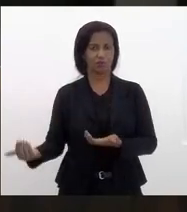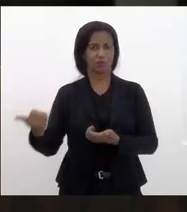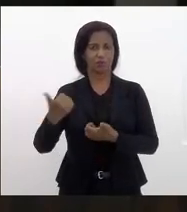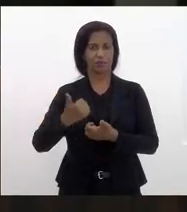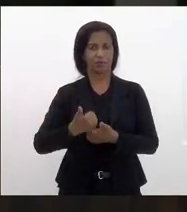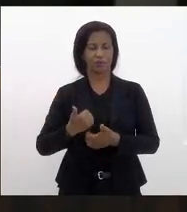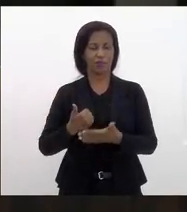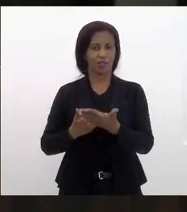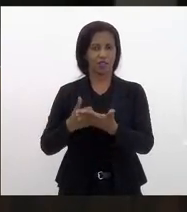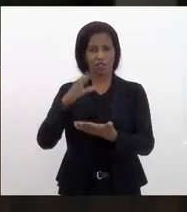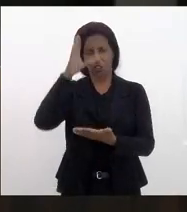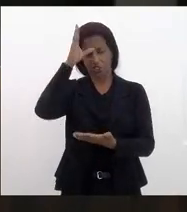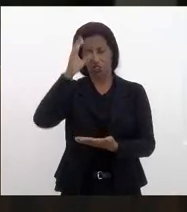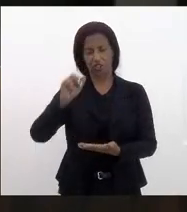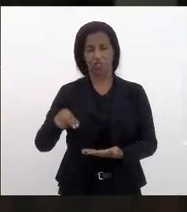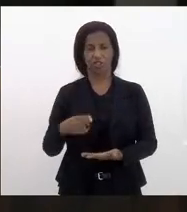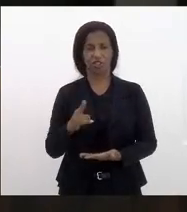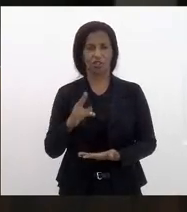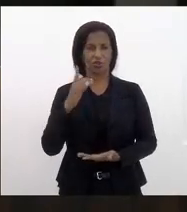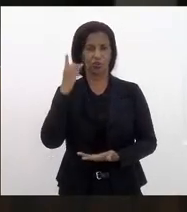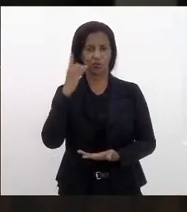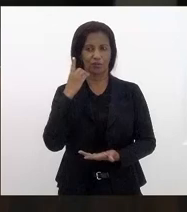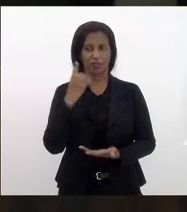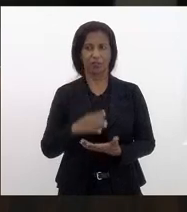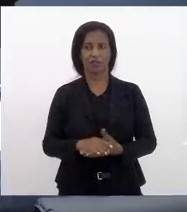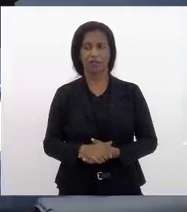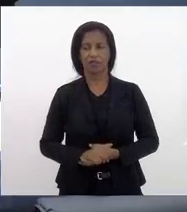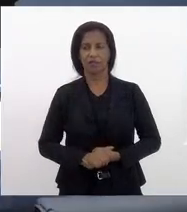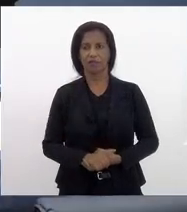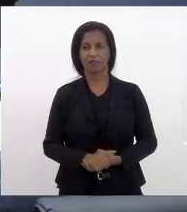para a minha amiga deputada Tia Ju.